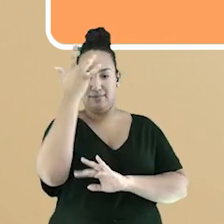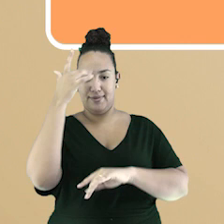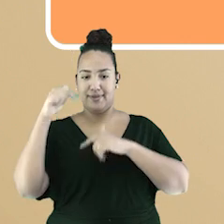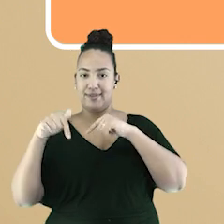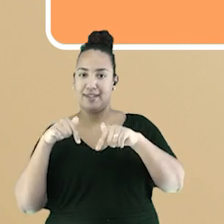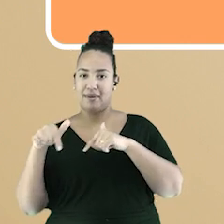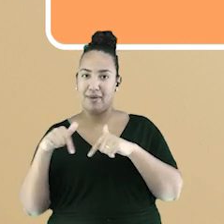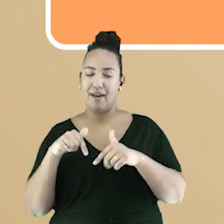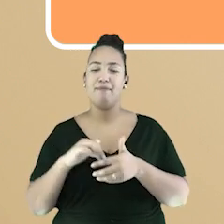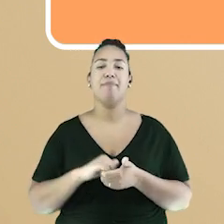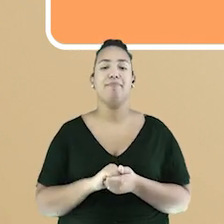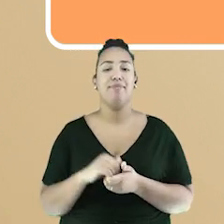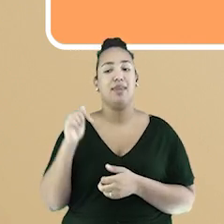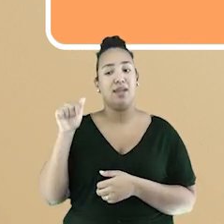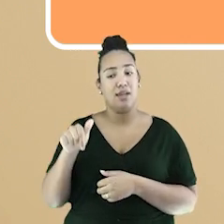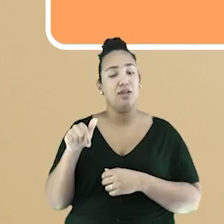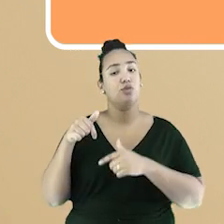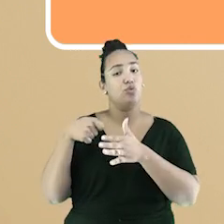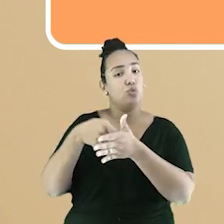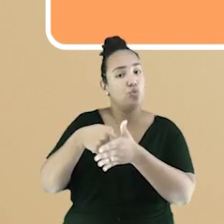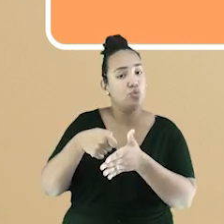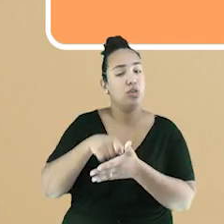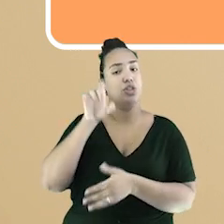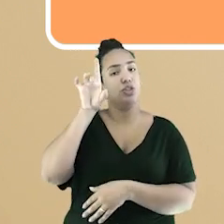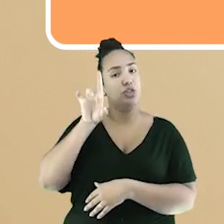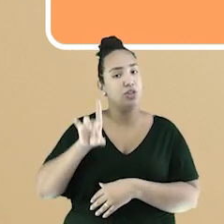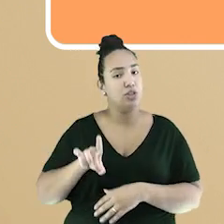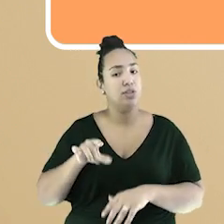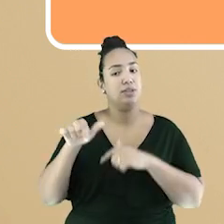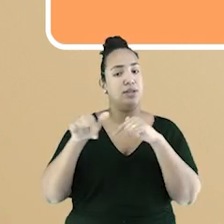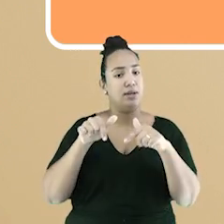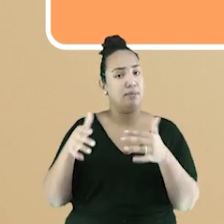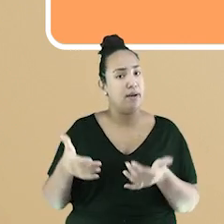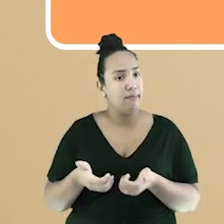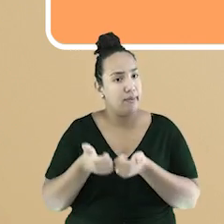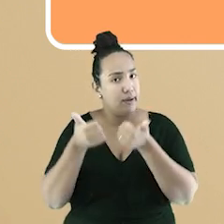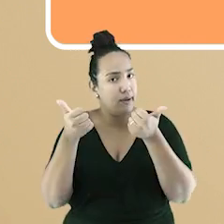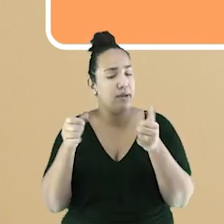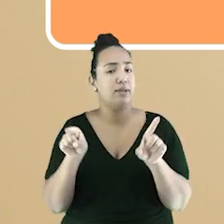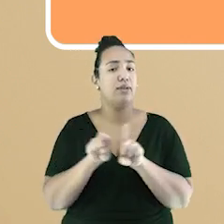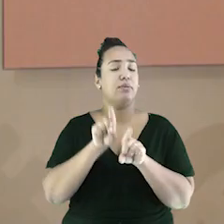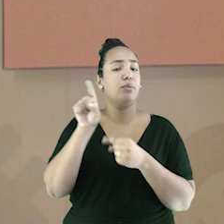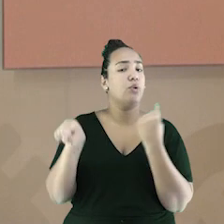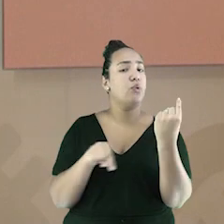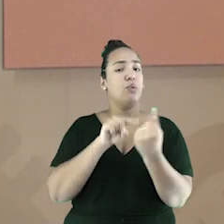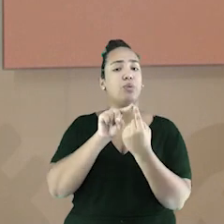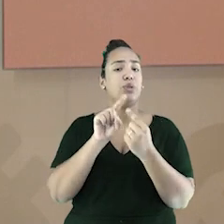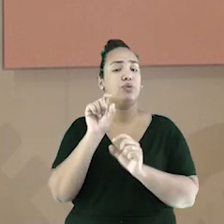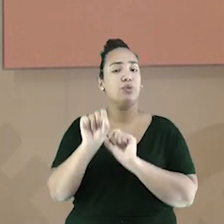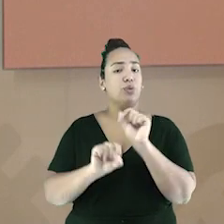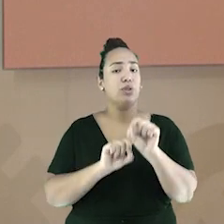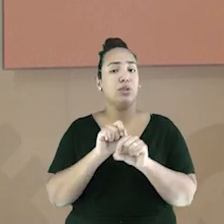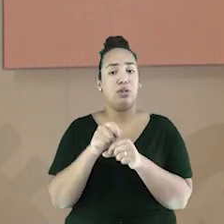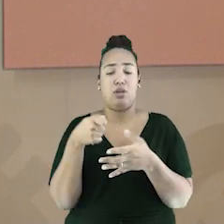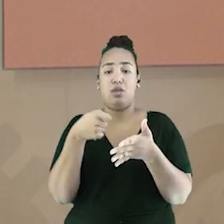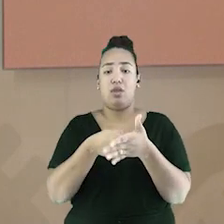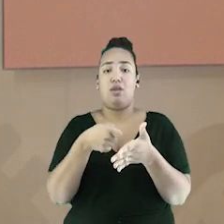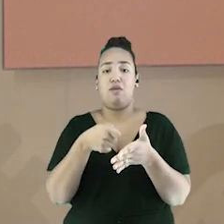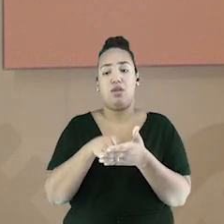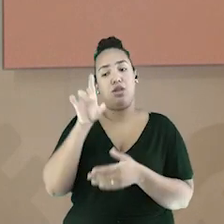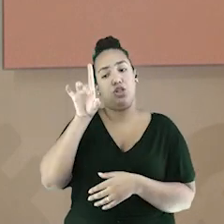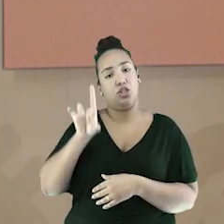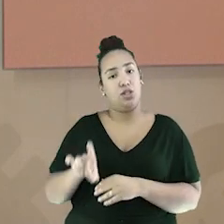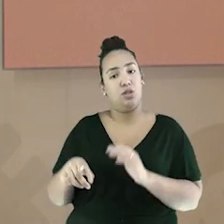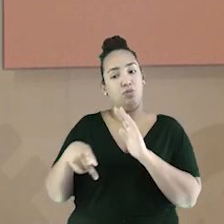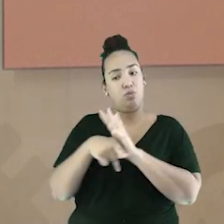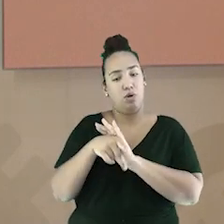e que tem como um de seus objetivos defender os interesses dos profissionais filiados a ele. Os trabalhadores exigiam melhorias